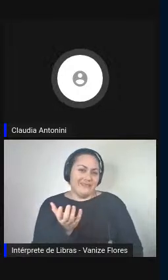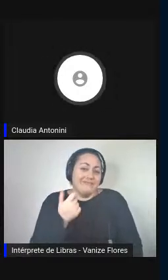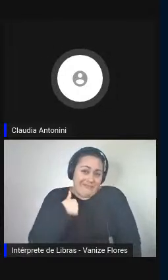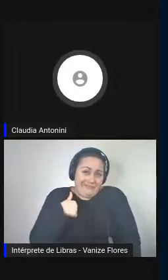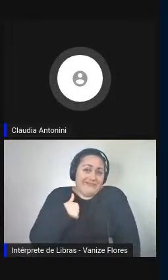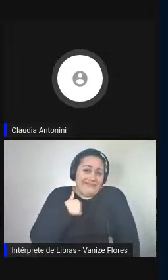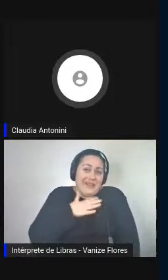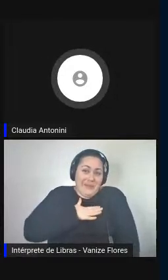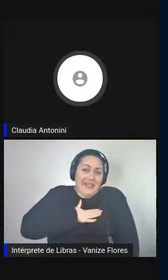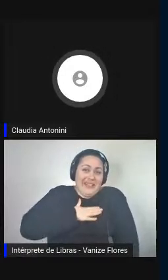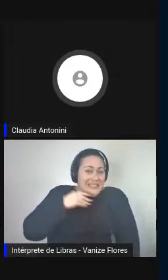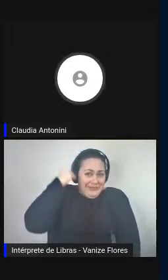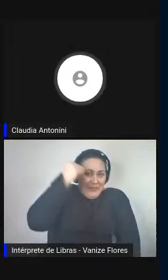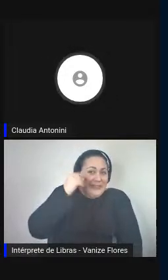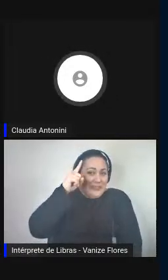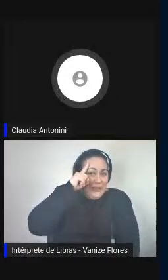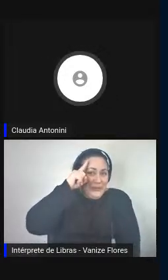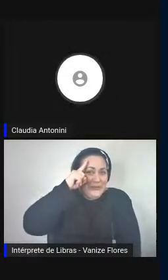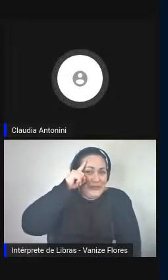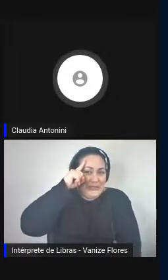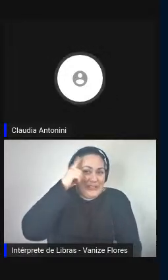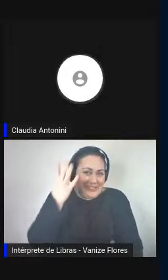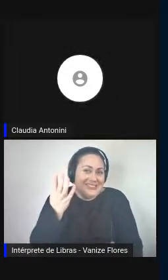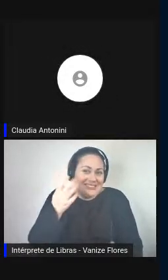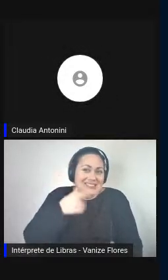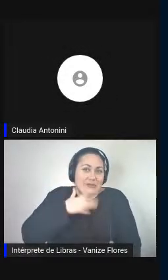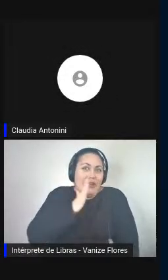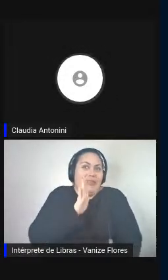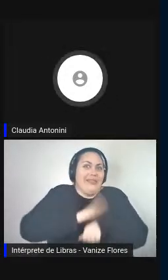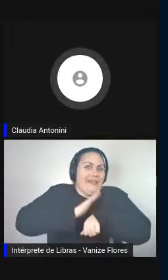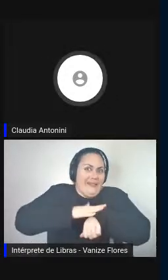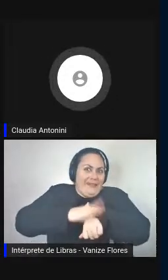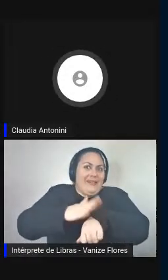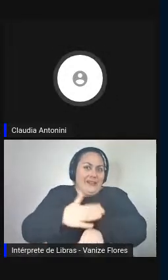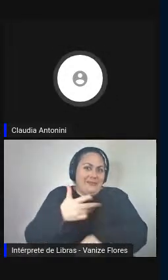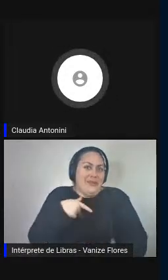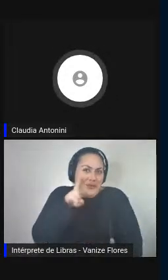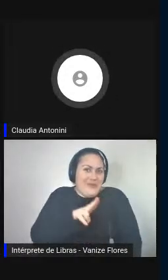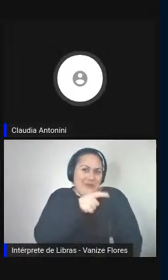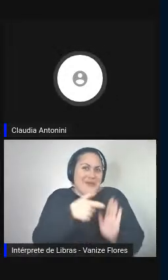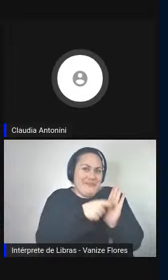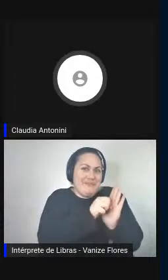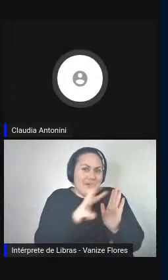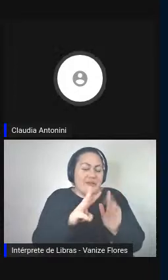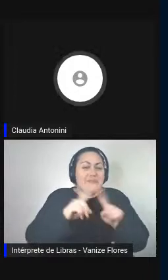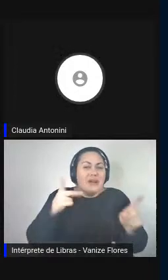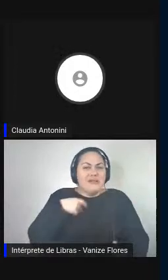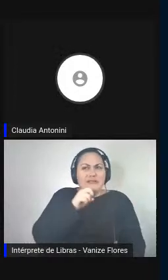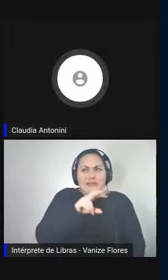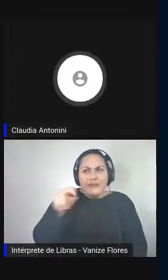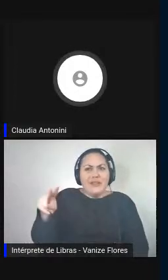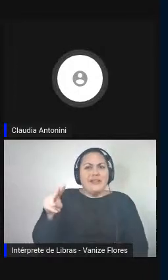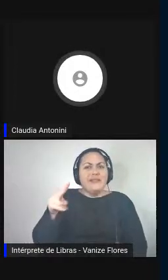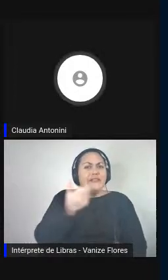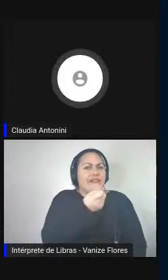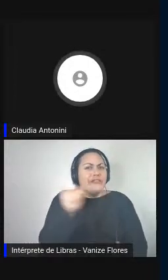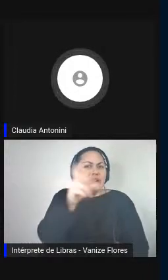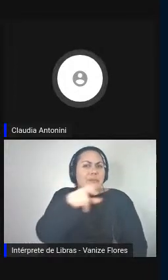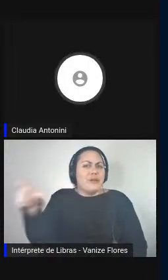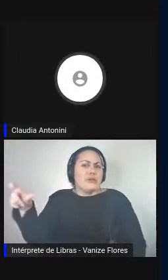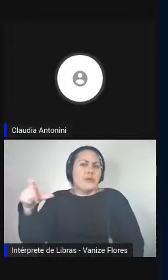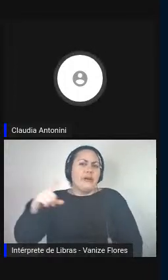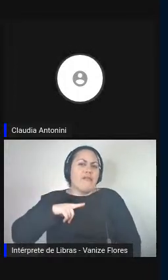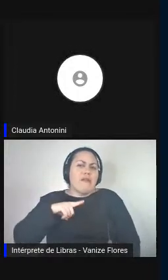experimento cotidianamente há tanto tempo, os motivos, creio que sejam muitos e já foram